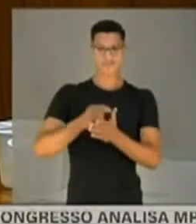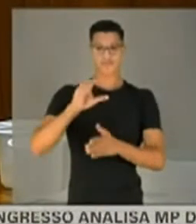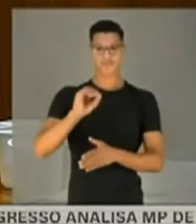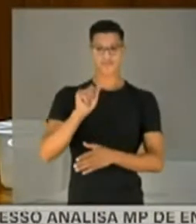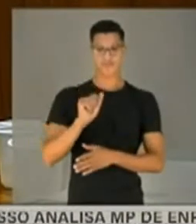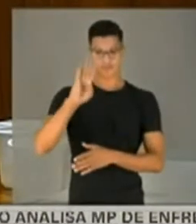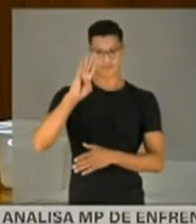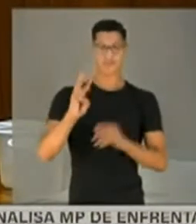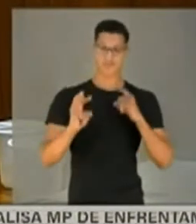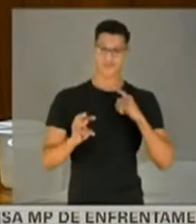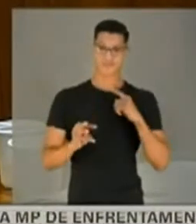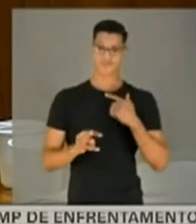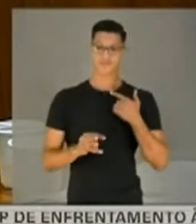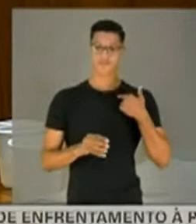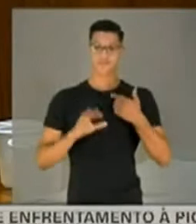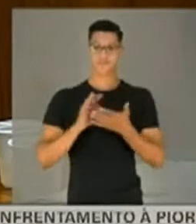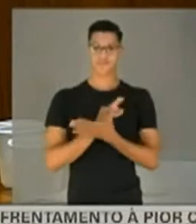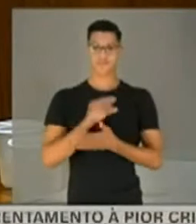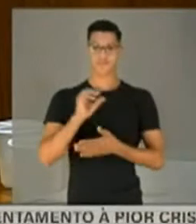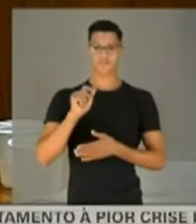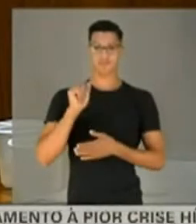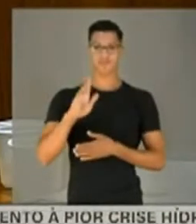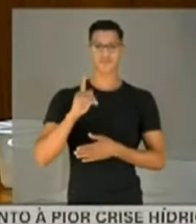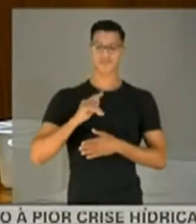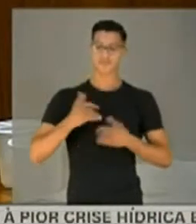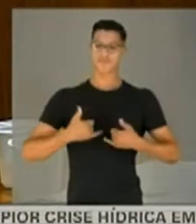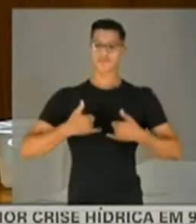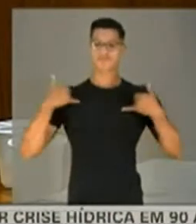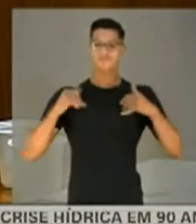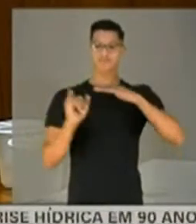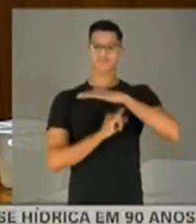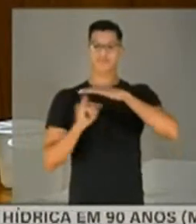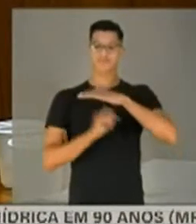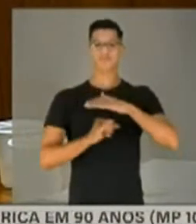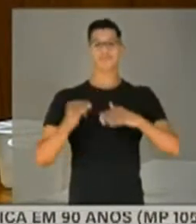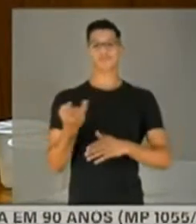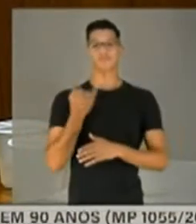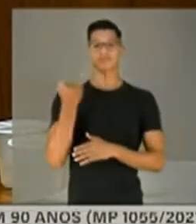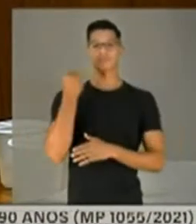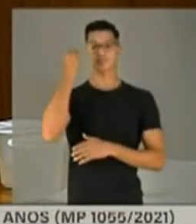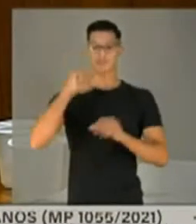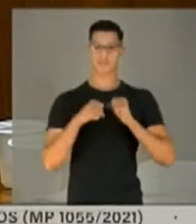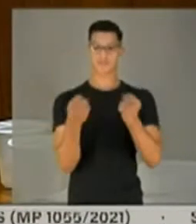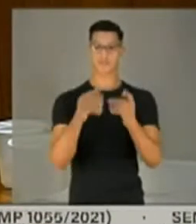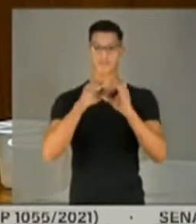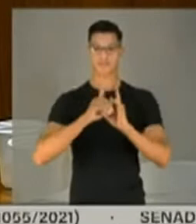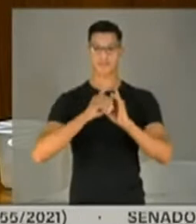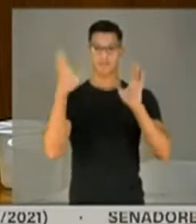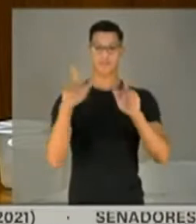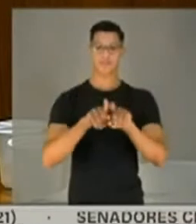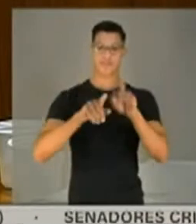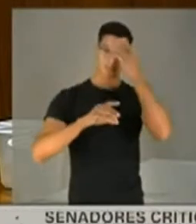dos Advogados do Brasil. Eu, como inscrito na OAB, tenho muito orgulho dessa instituição tão importante na defesa da democracia